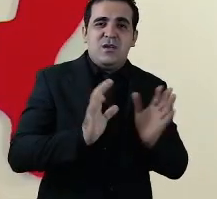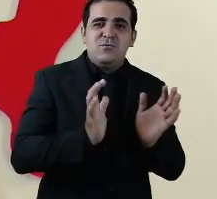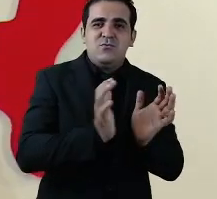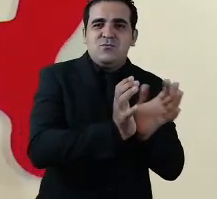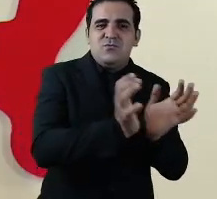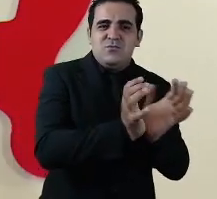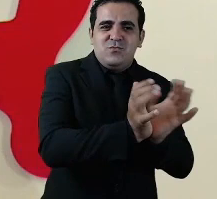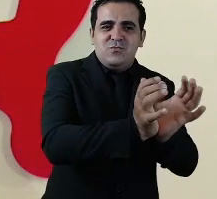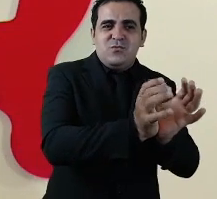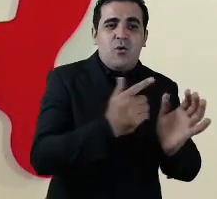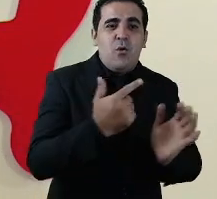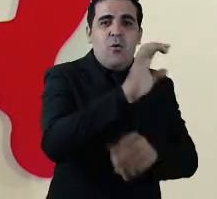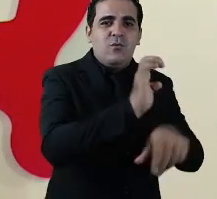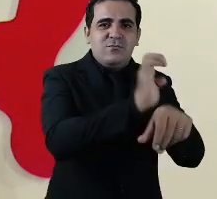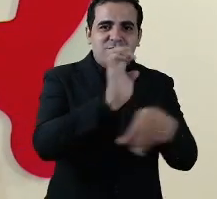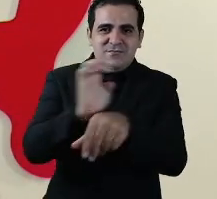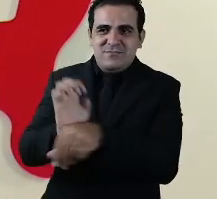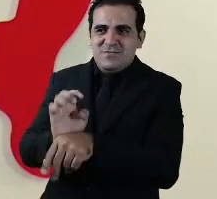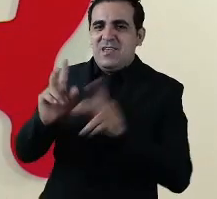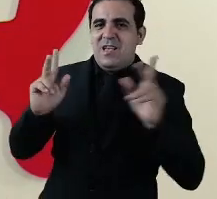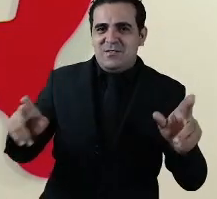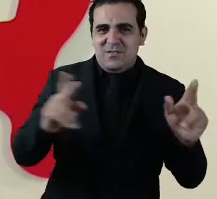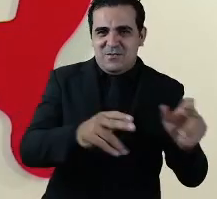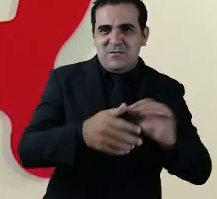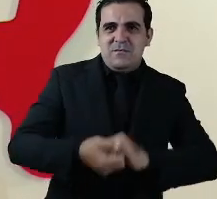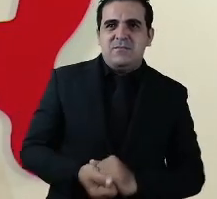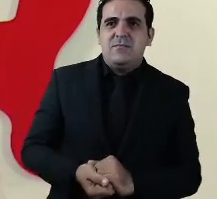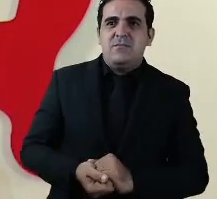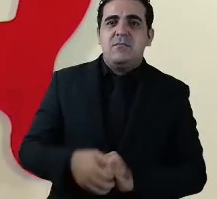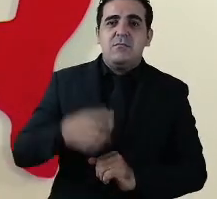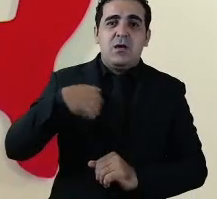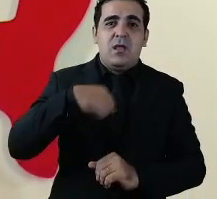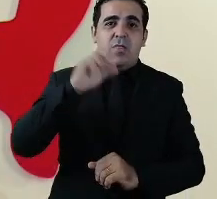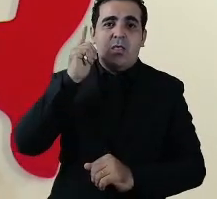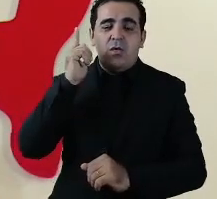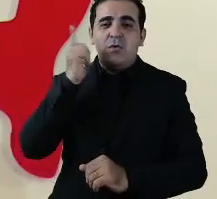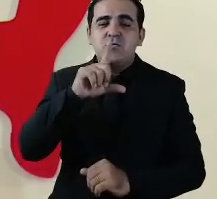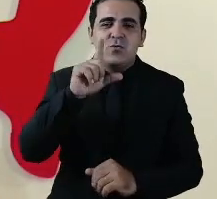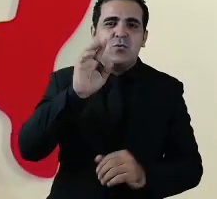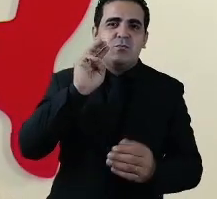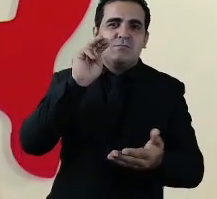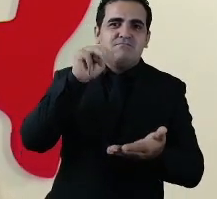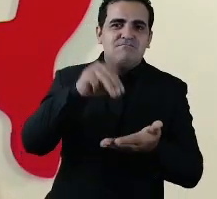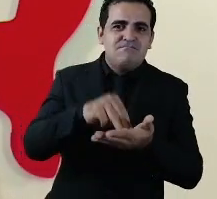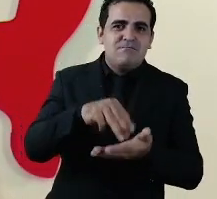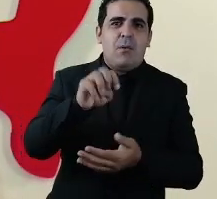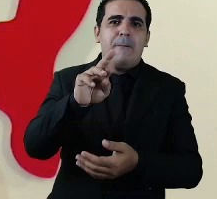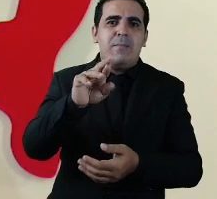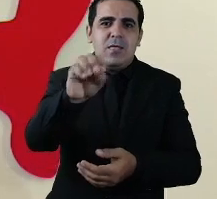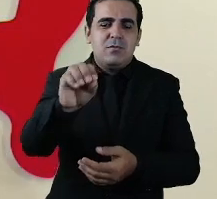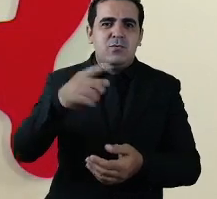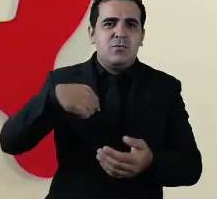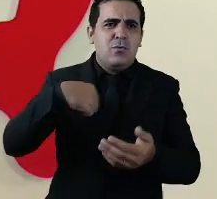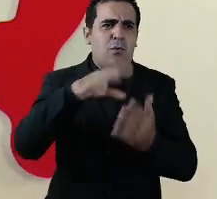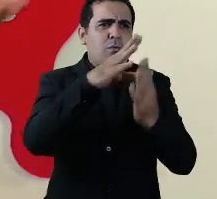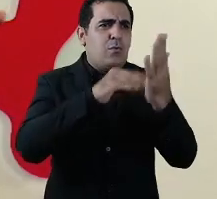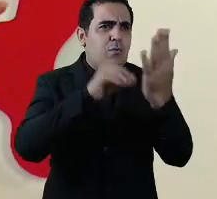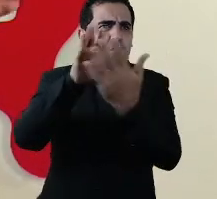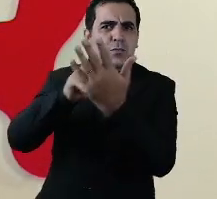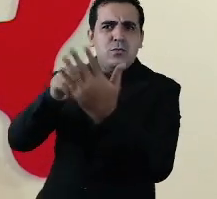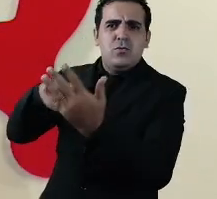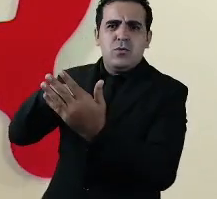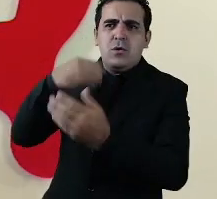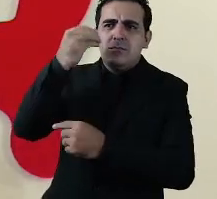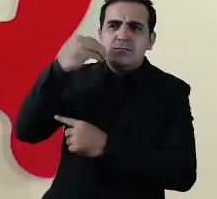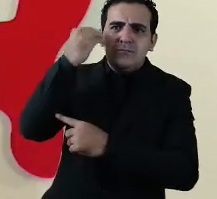equipe e que os outros estados estão fazendo também. Para chegarmos a este método, nós nos inspiramos em